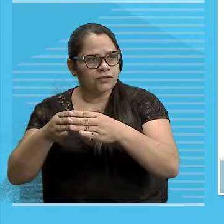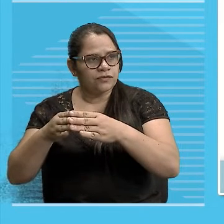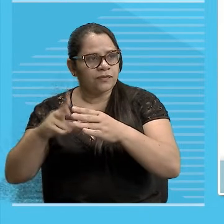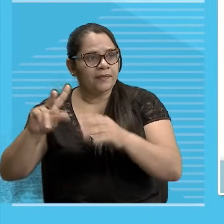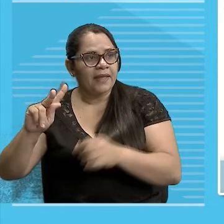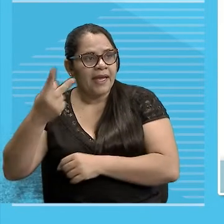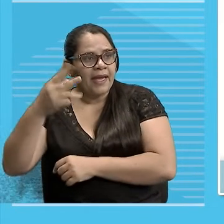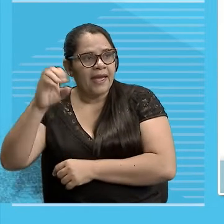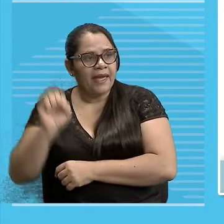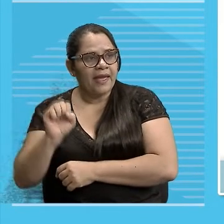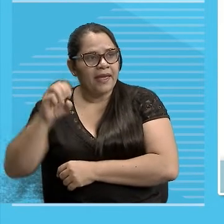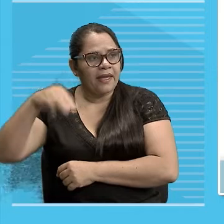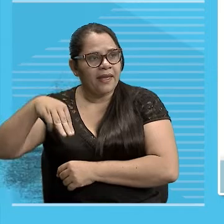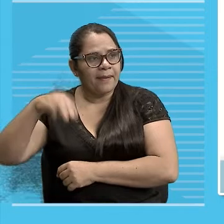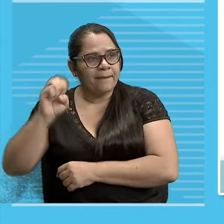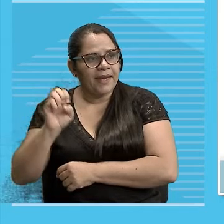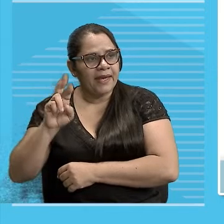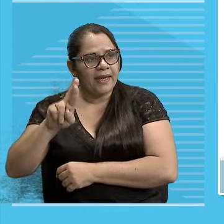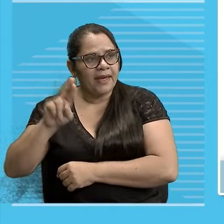Coletivo